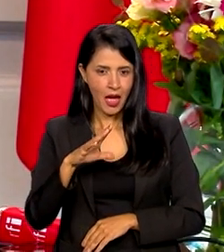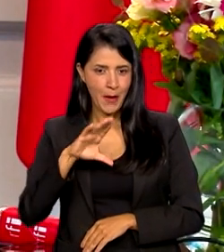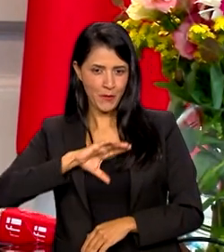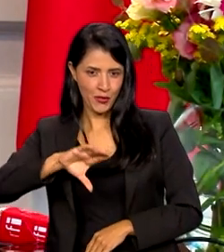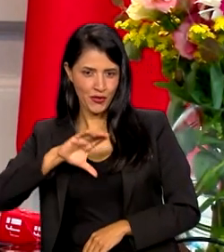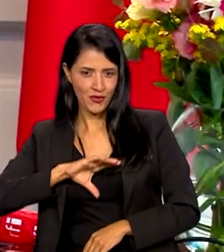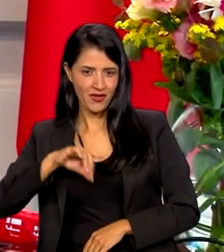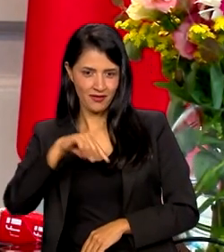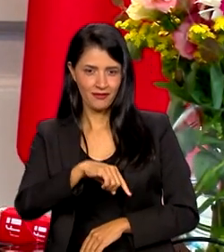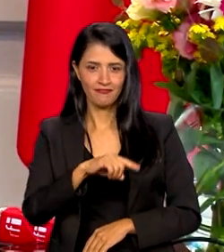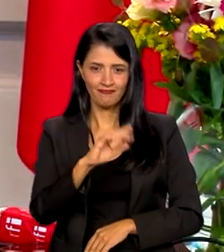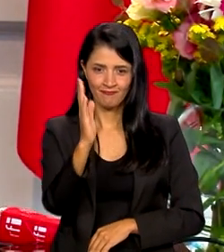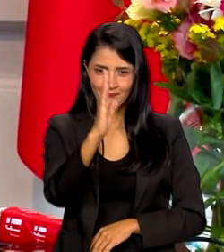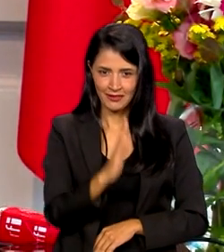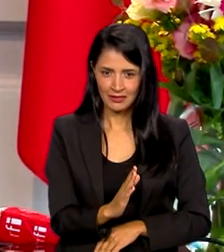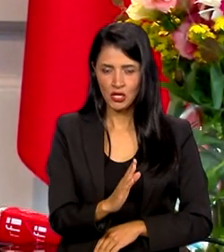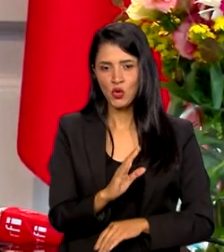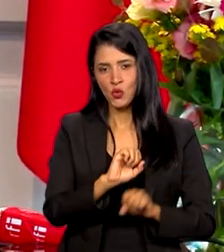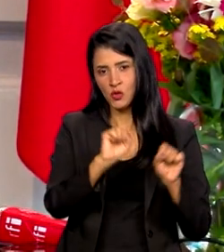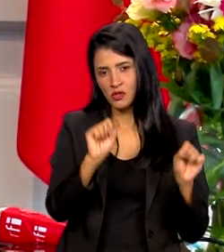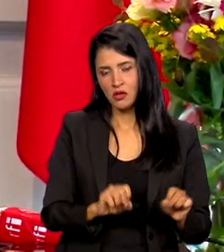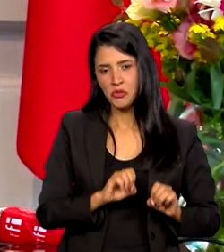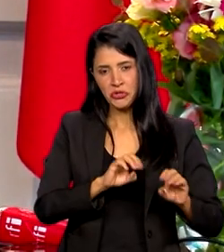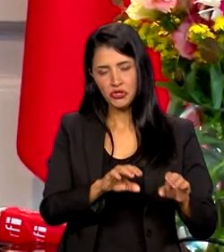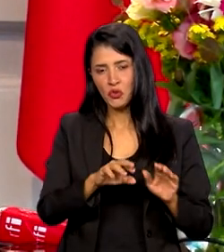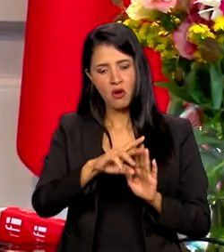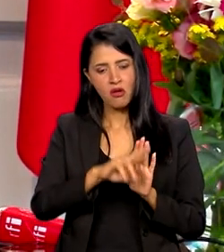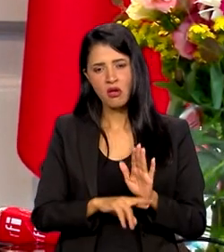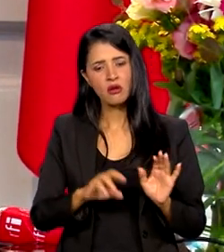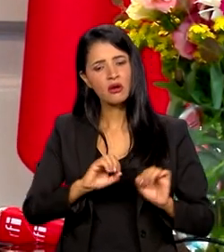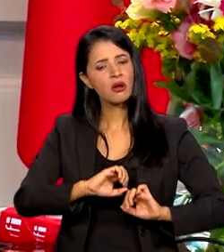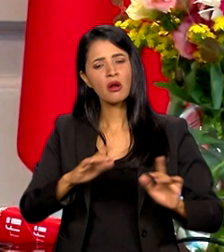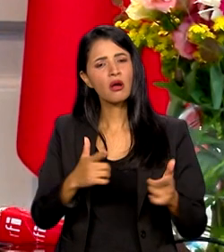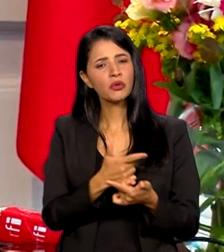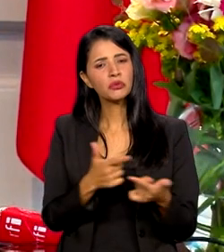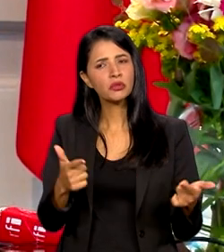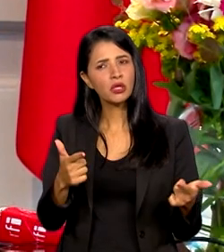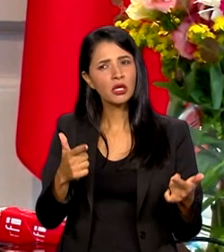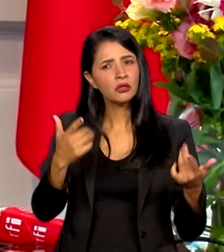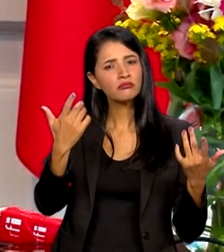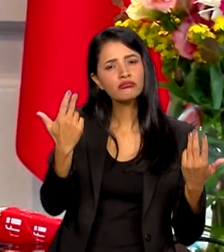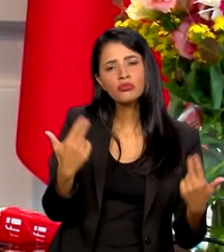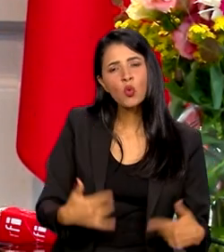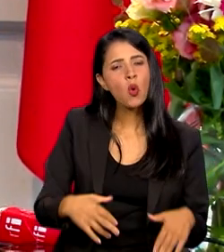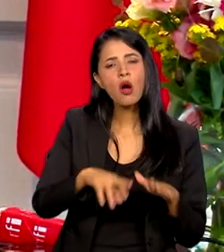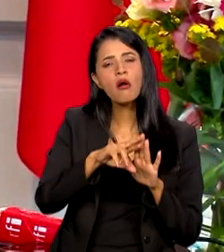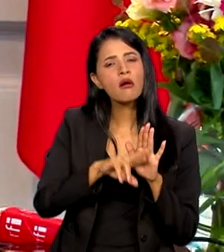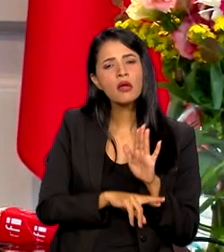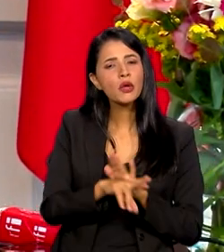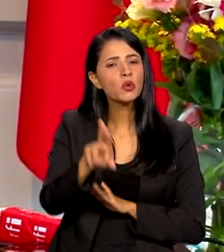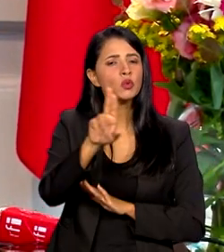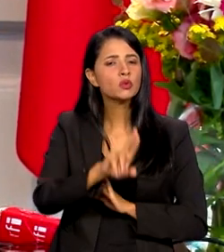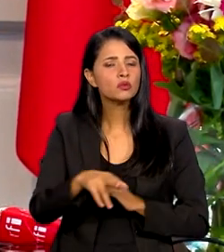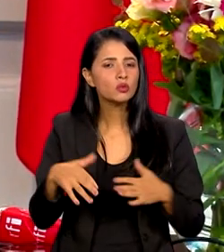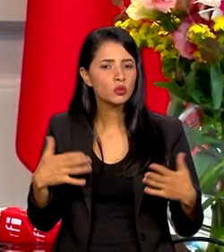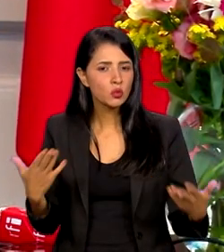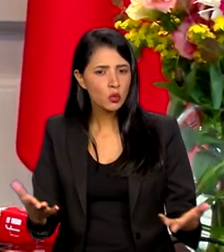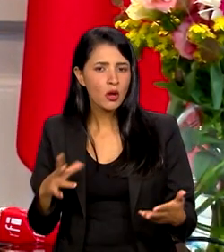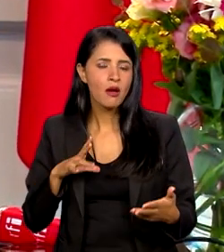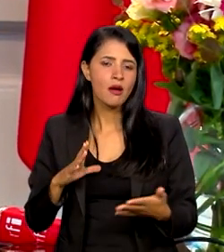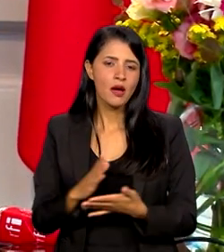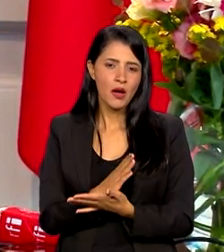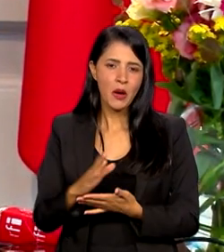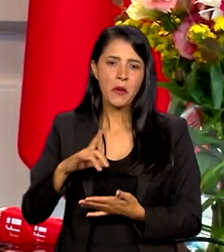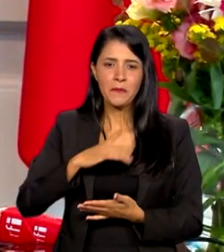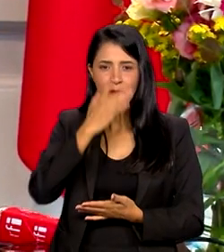de ensino aqui? Porque não há uma regulamentação clara sobre qual é a regra que pode ser usada. Então há muitos casos de professores que